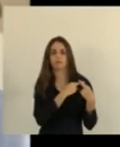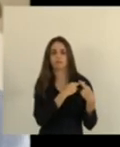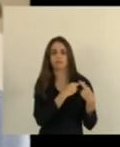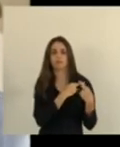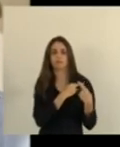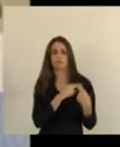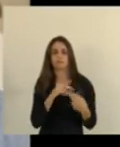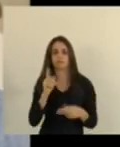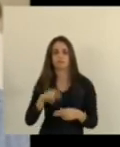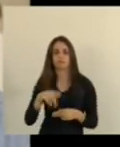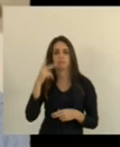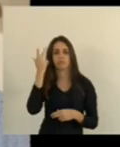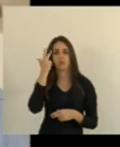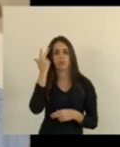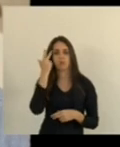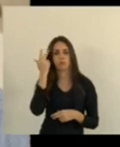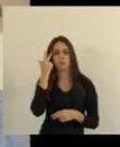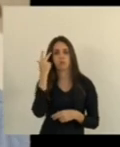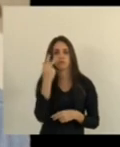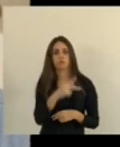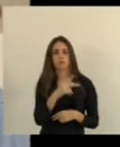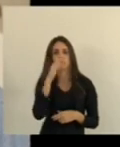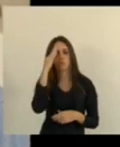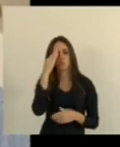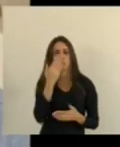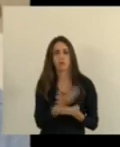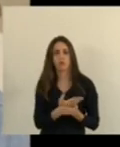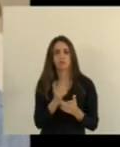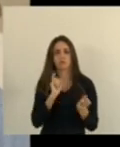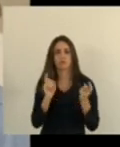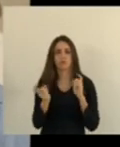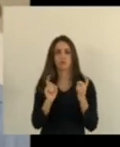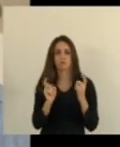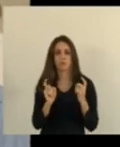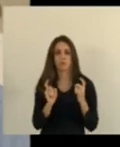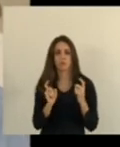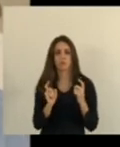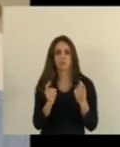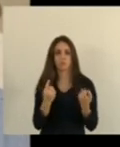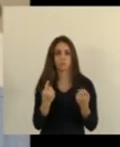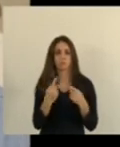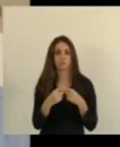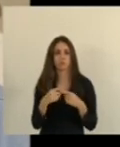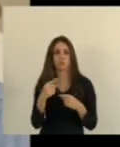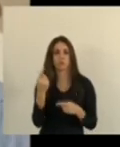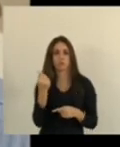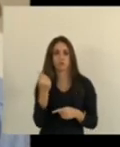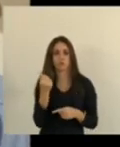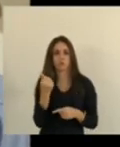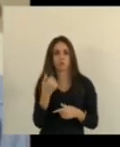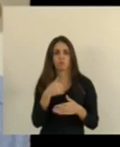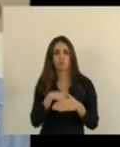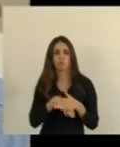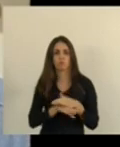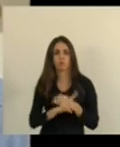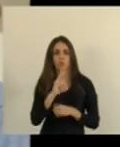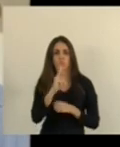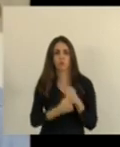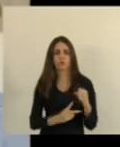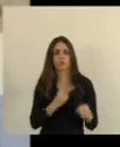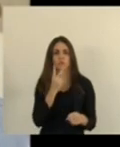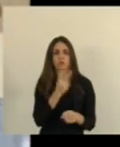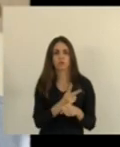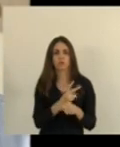naturalmente da sua confiança e produza uma reunião governador porque um dinheiro ficar parado quase dois anos na